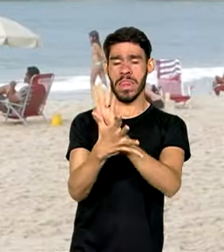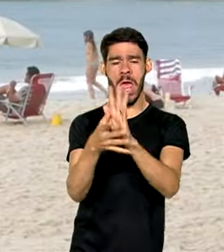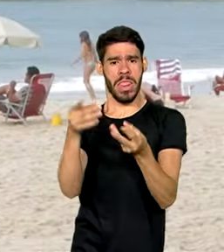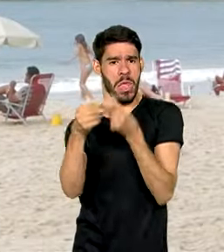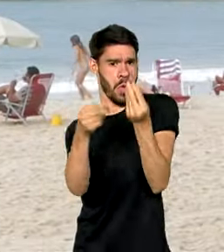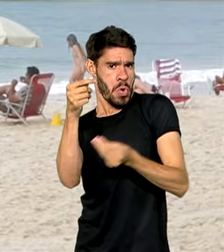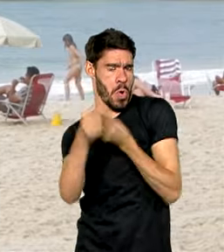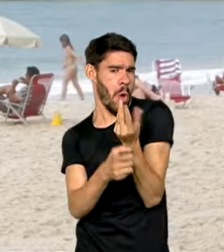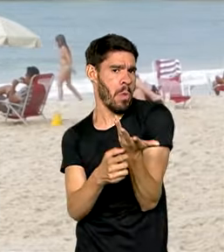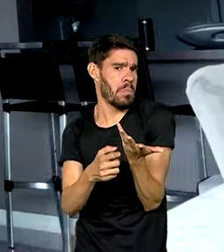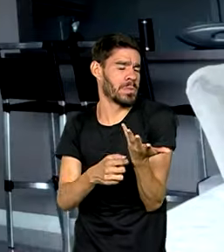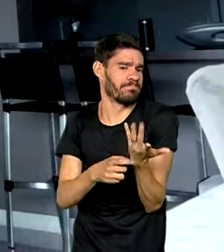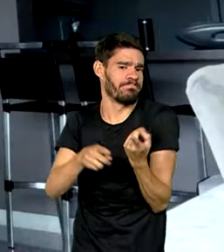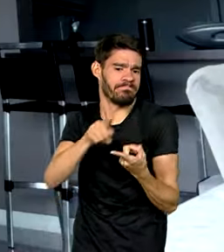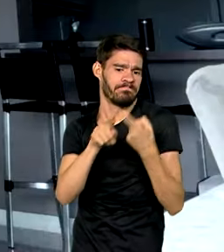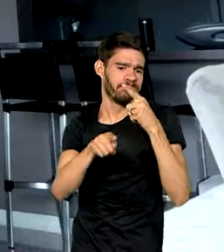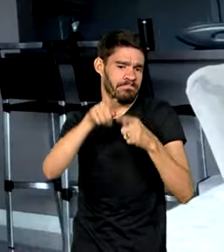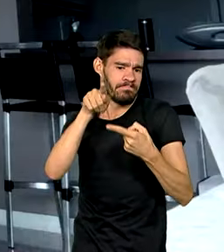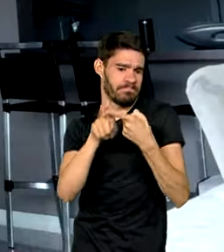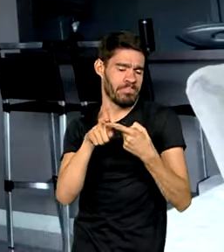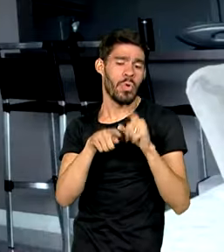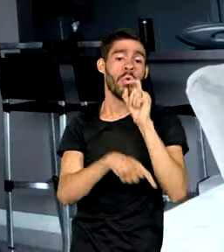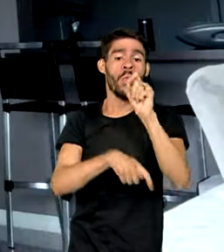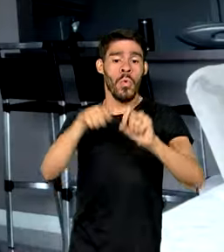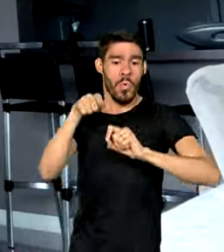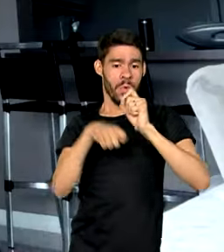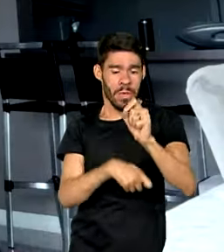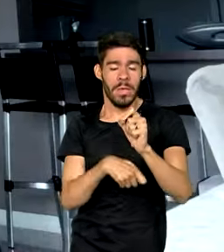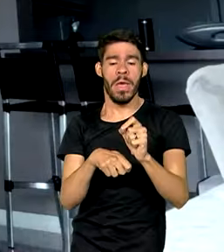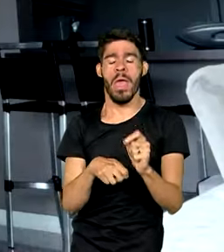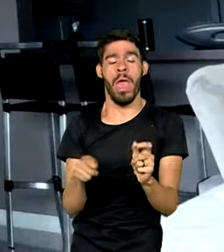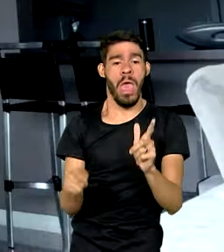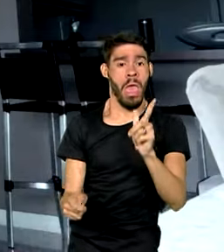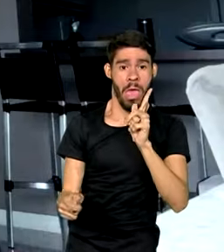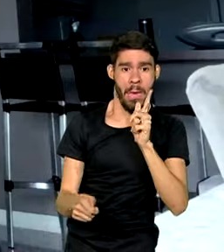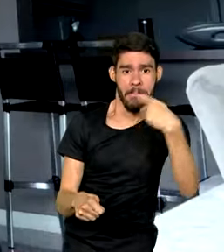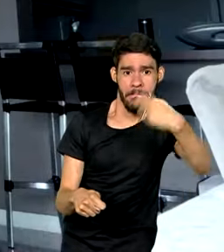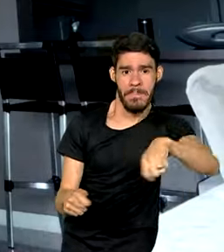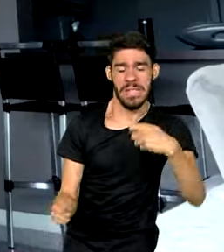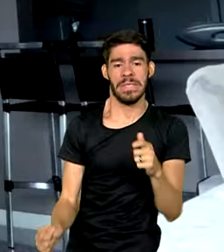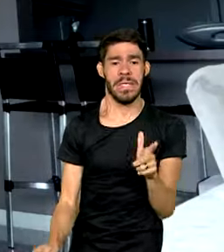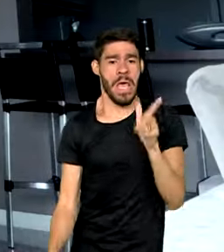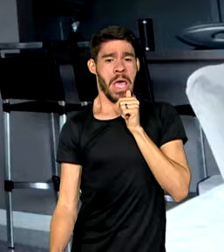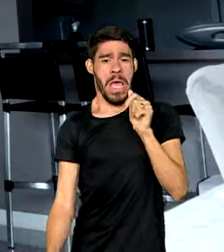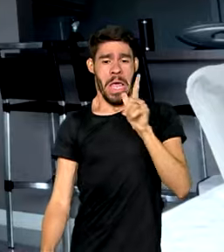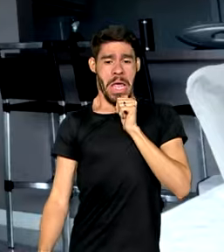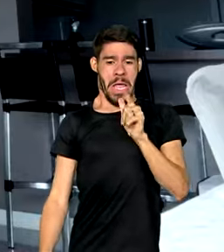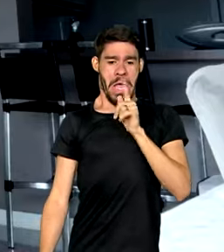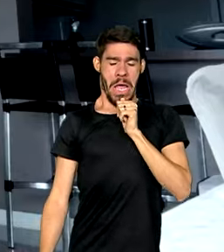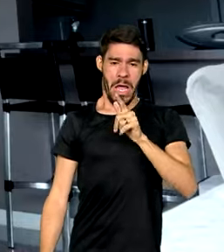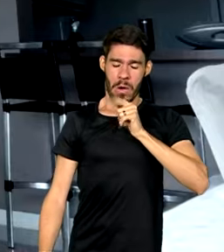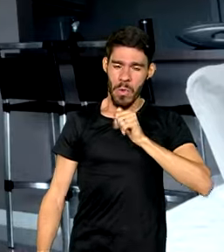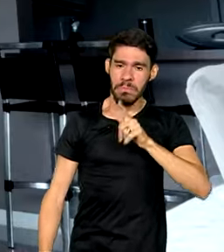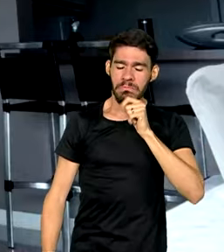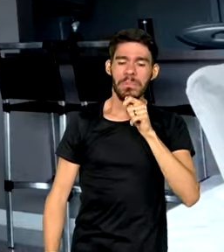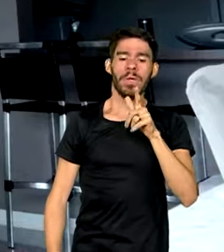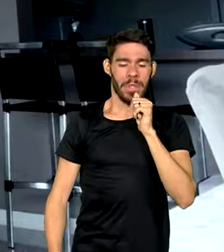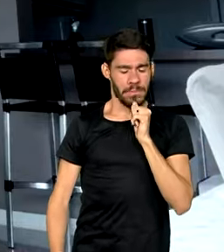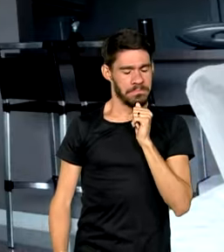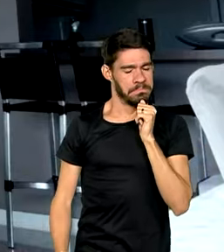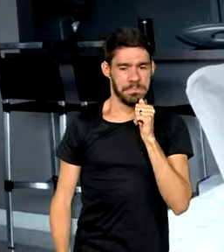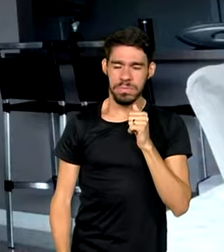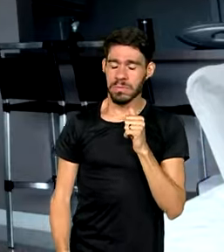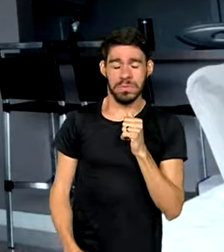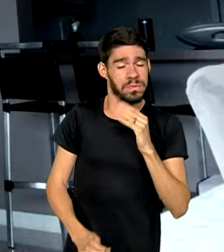podemos conviver com ele? A grande questão é tomar bastante água, aumentar a ingestão de líquido o